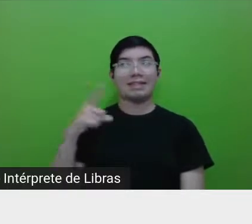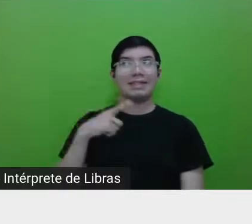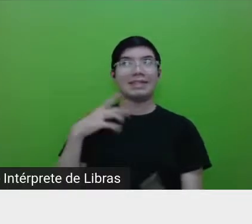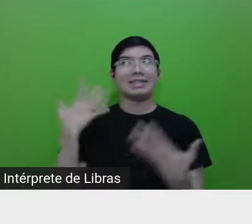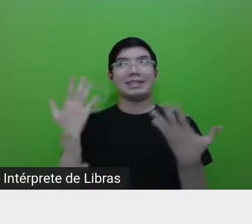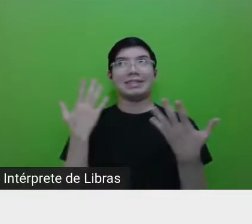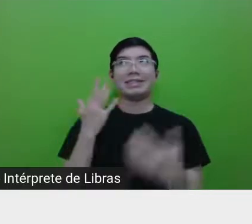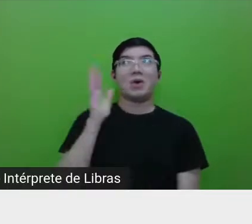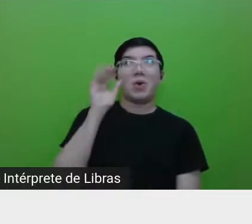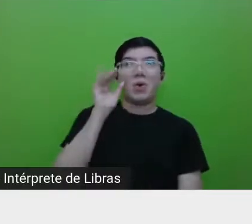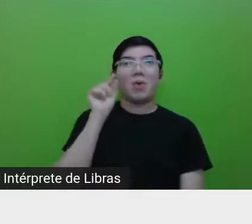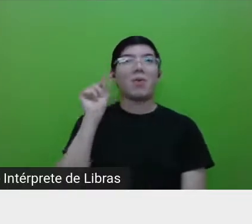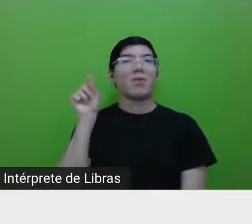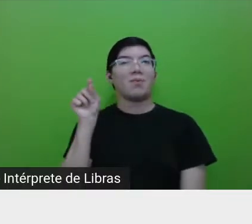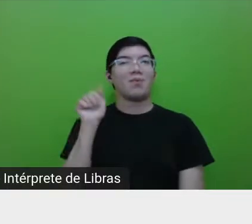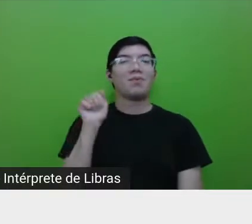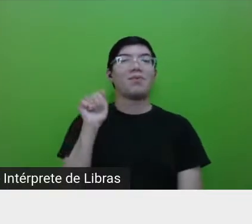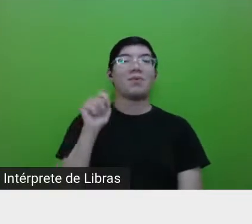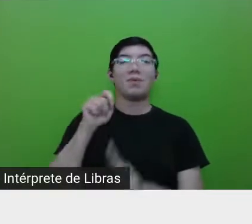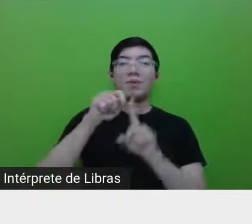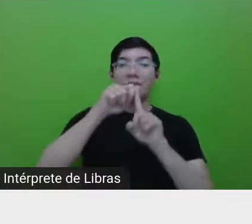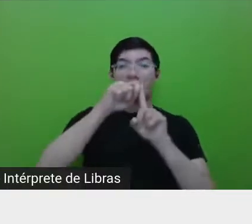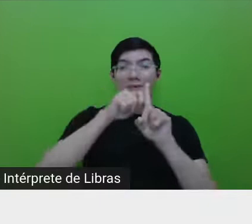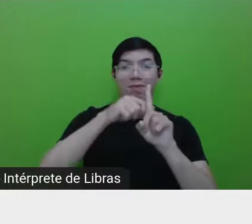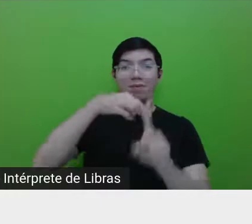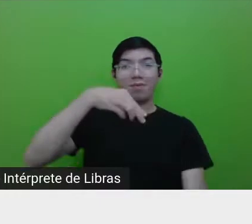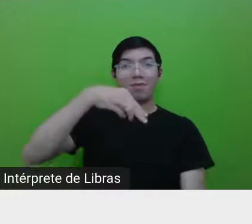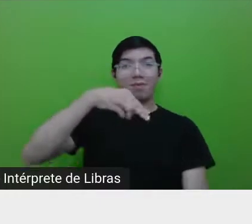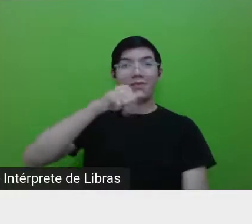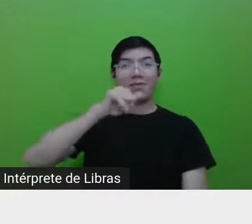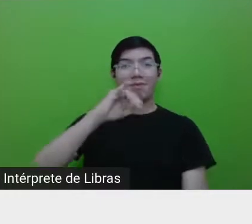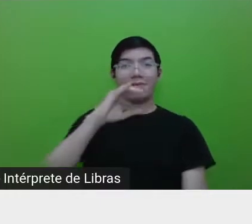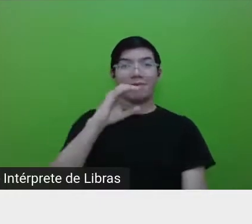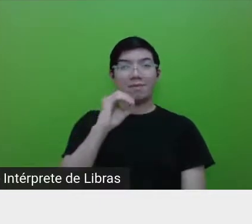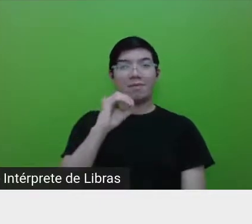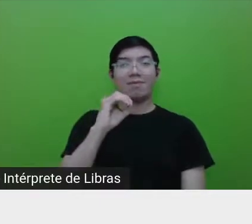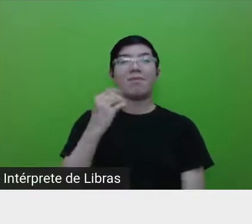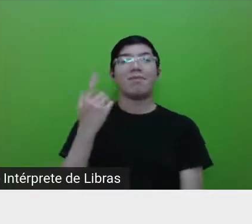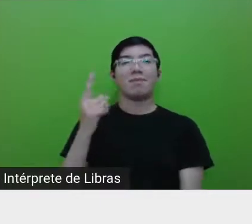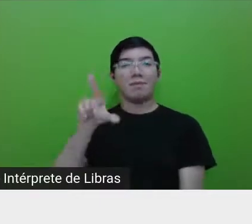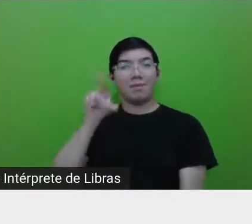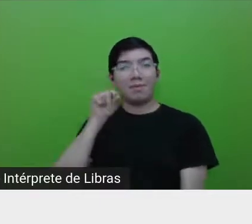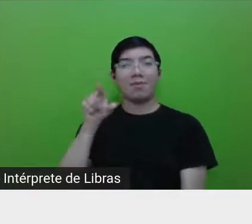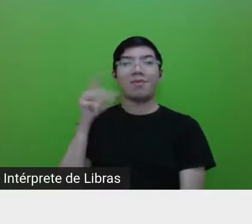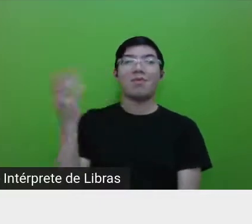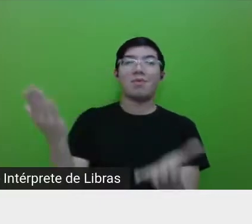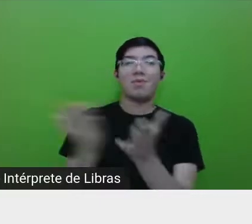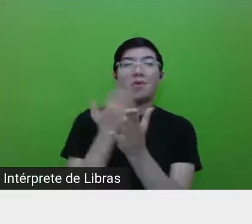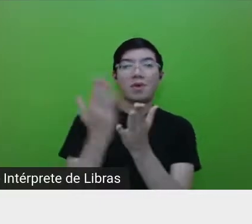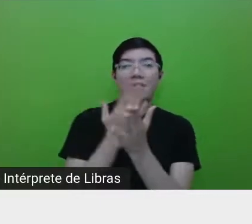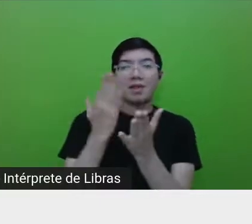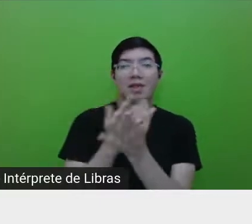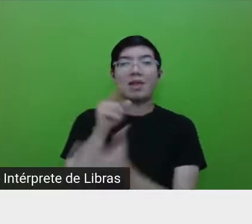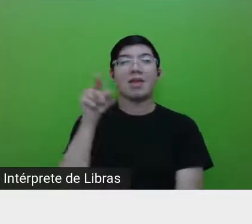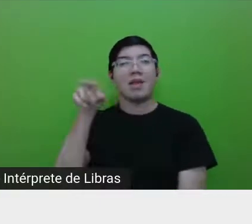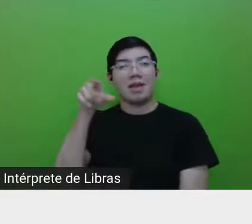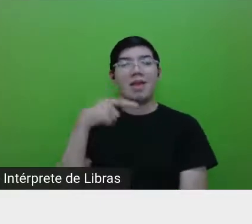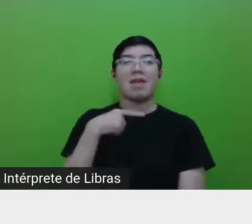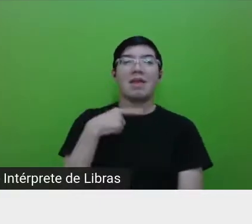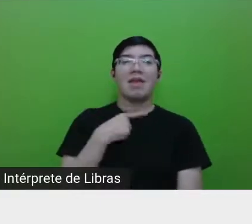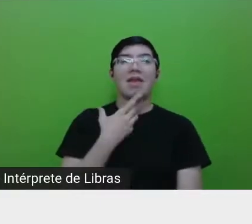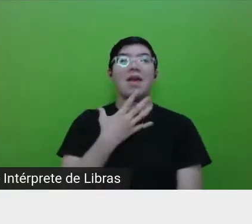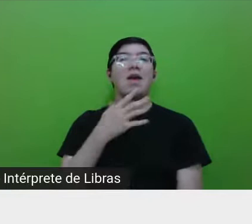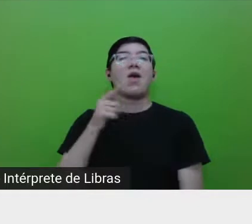mês de maio, a gente elegeu o livro A Filha Perdida, da Helena Ferrante, para